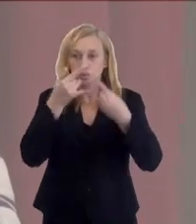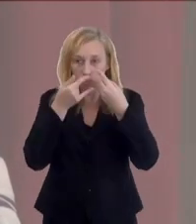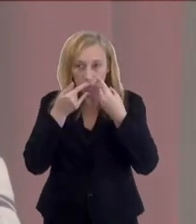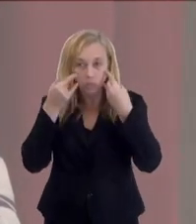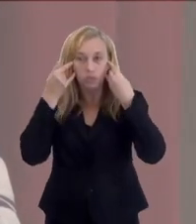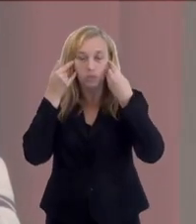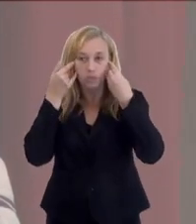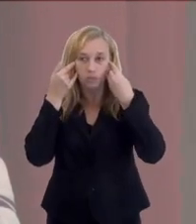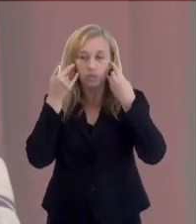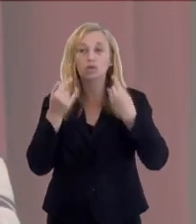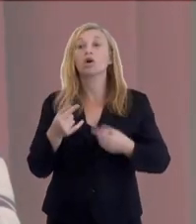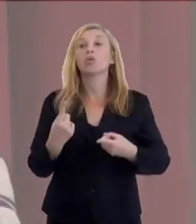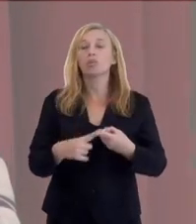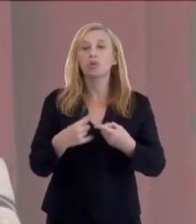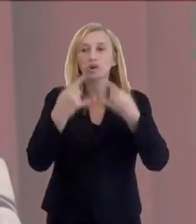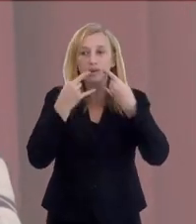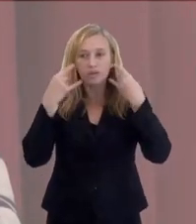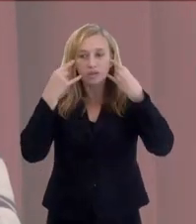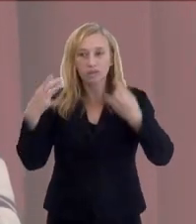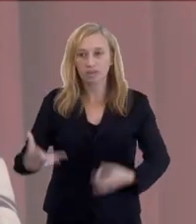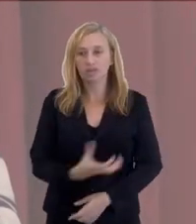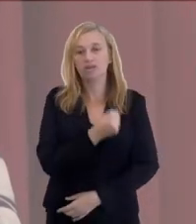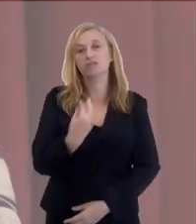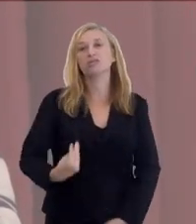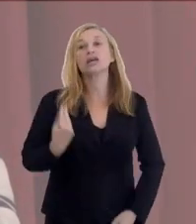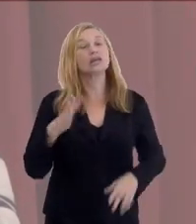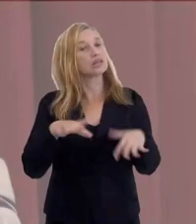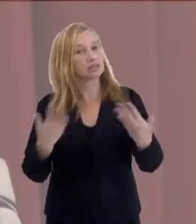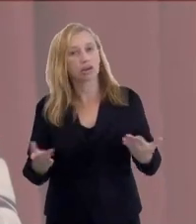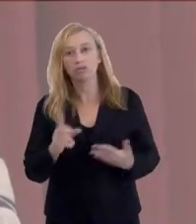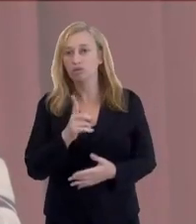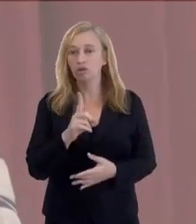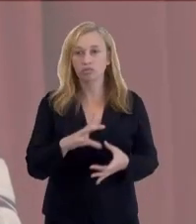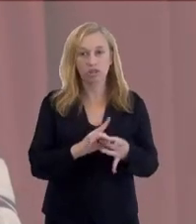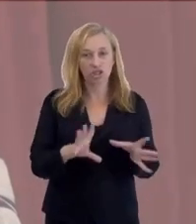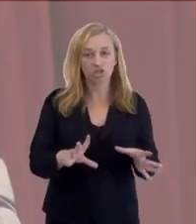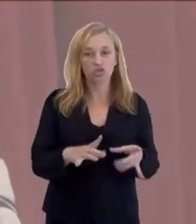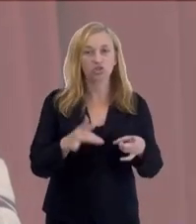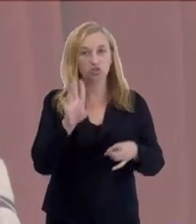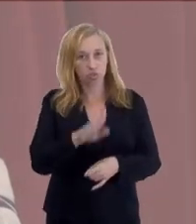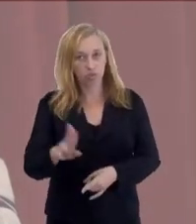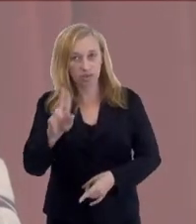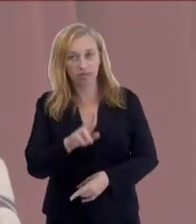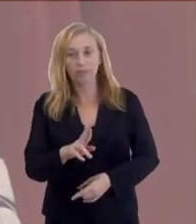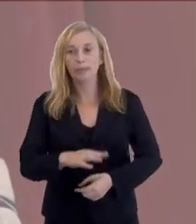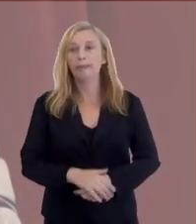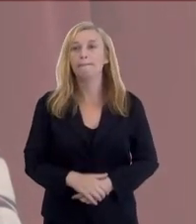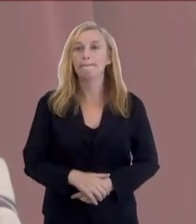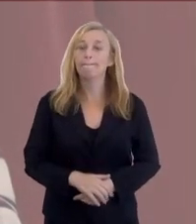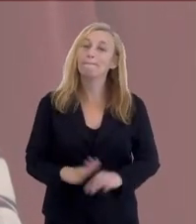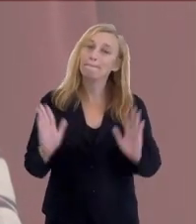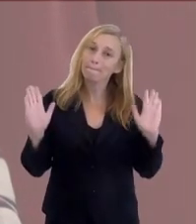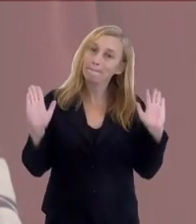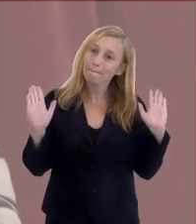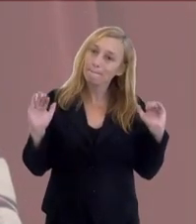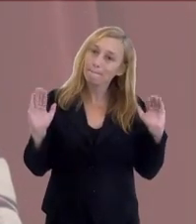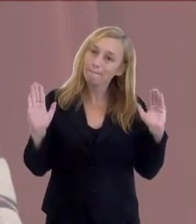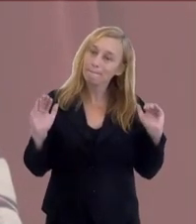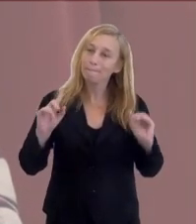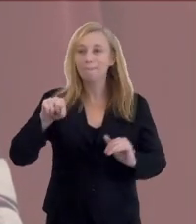sempre coloca a nossa máscara, porque máscaras salvam vidas. Então, não deixe de usar. E